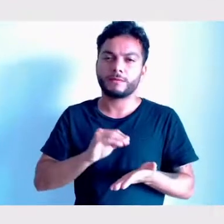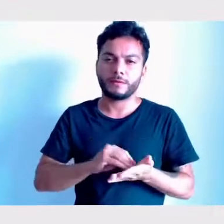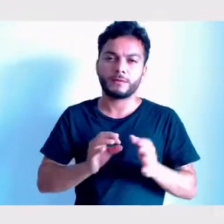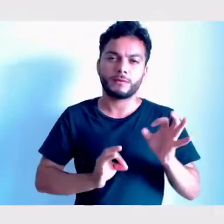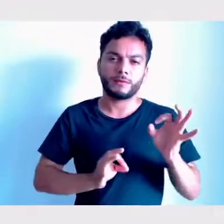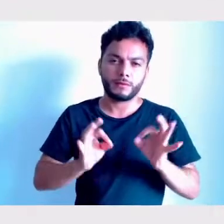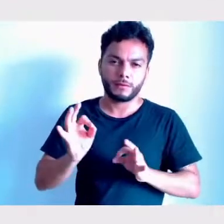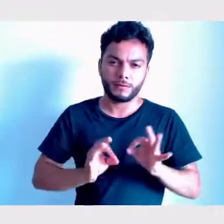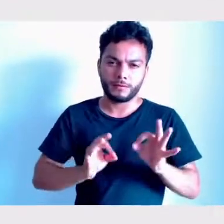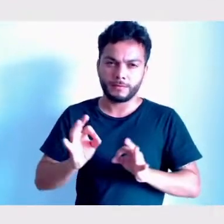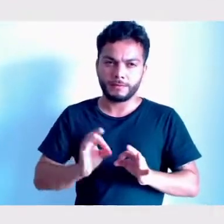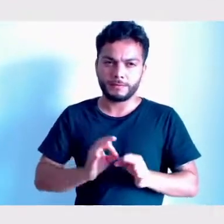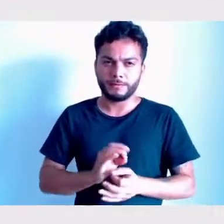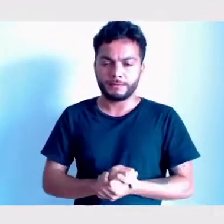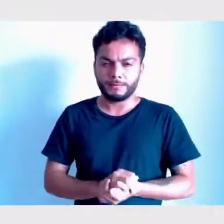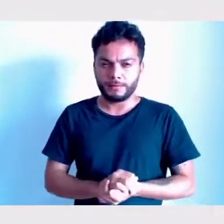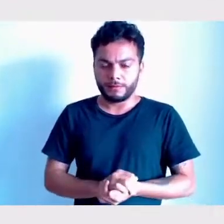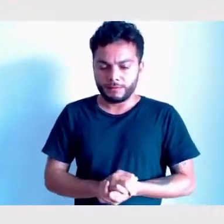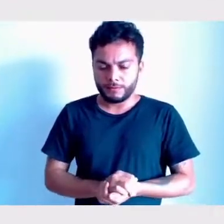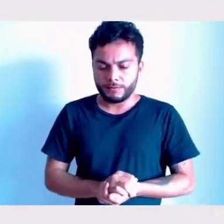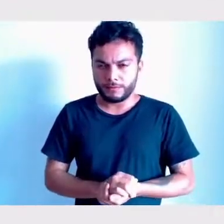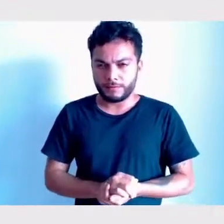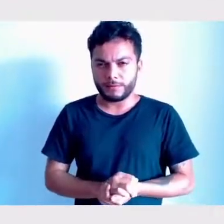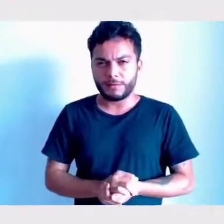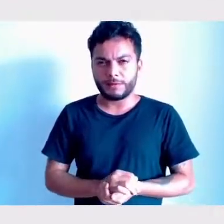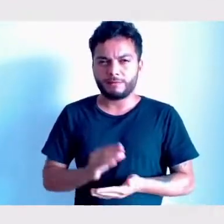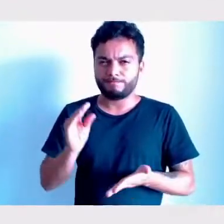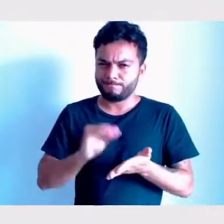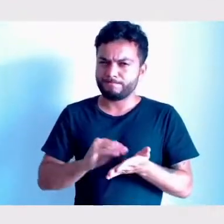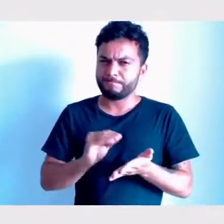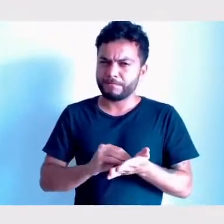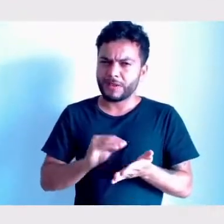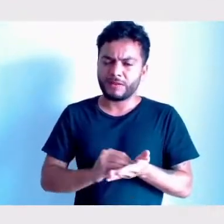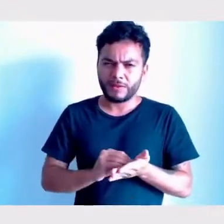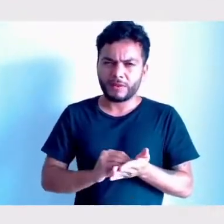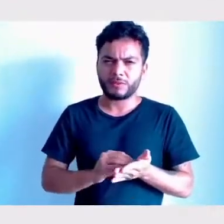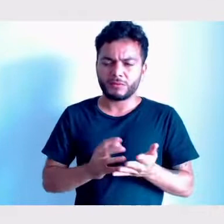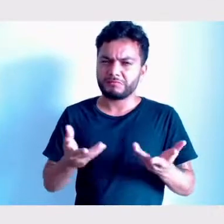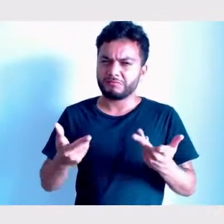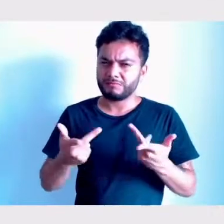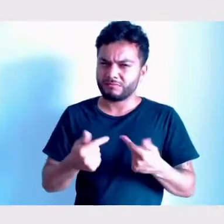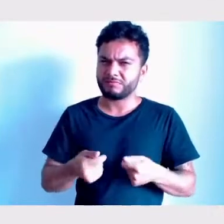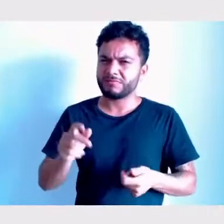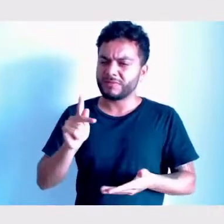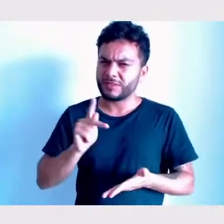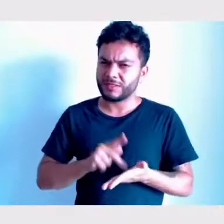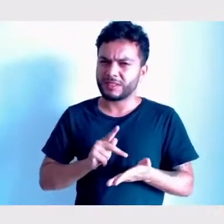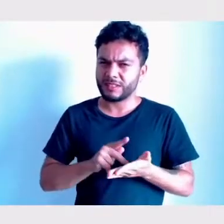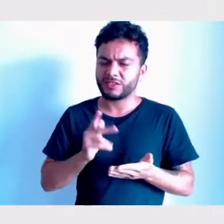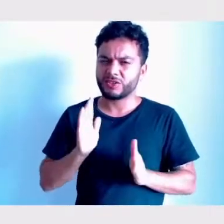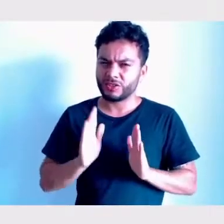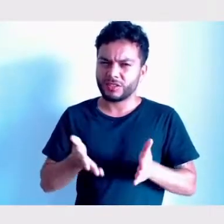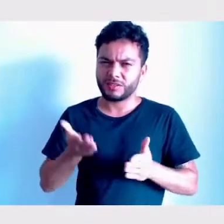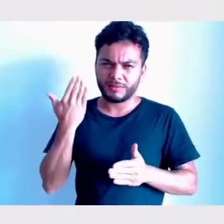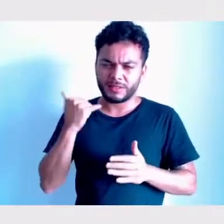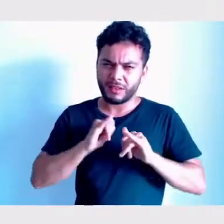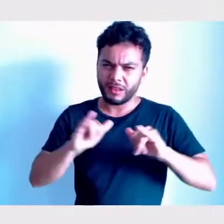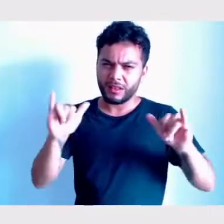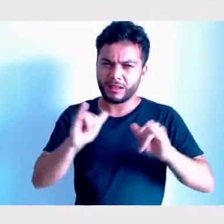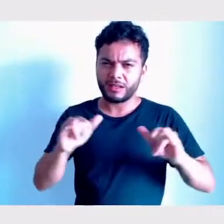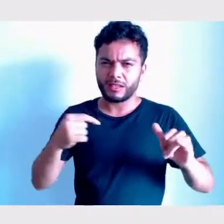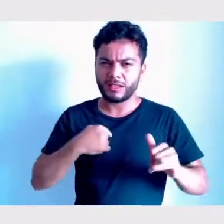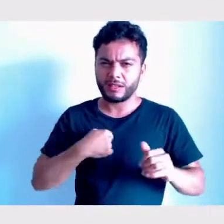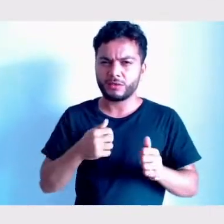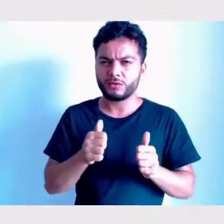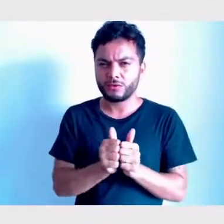por falta, eu vou dizer, de competência mesmo, porque foi alertado nessa casa, aí o vereador Fernando, no início que fizeram